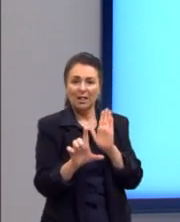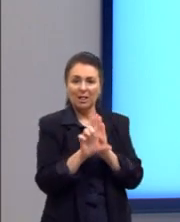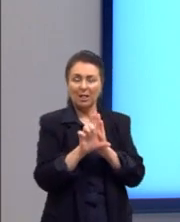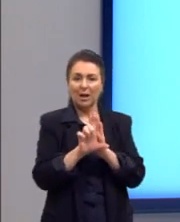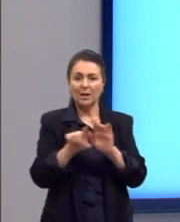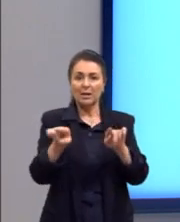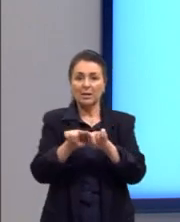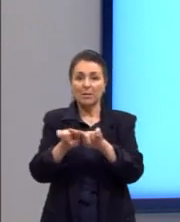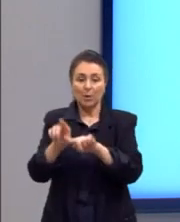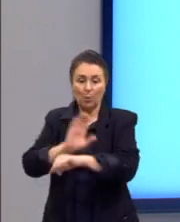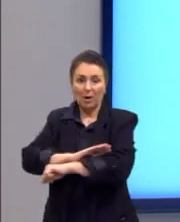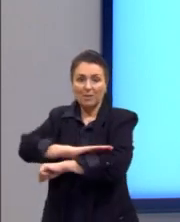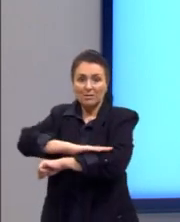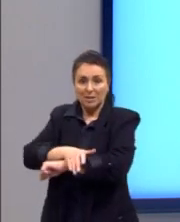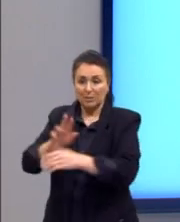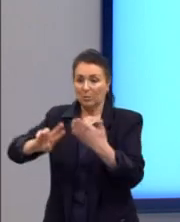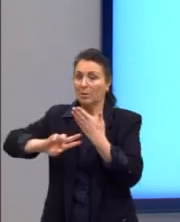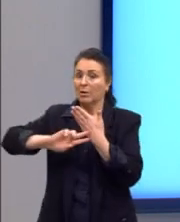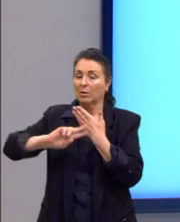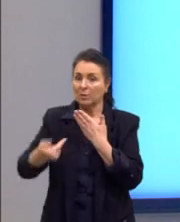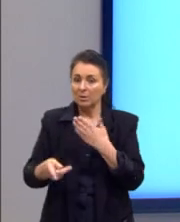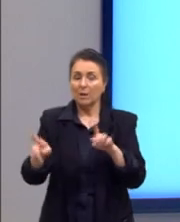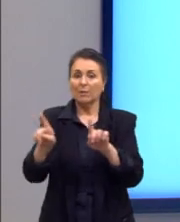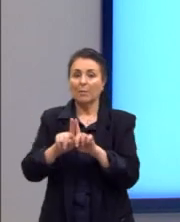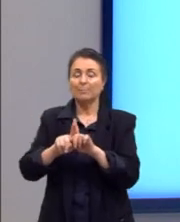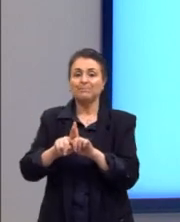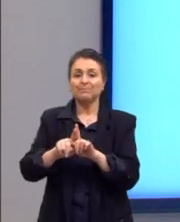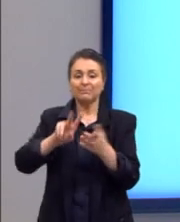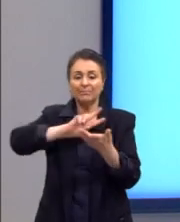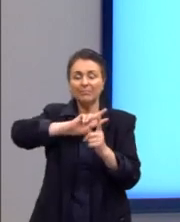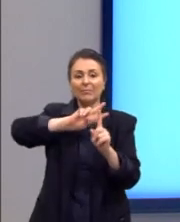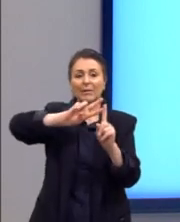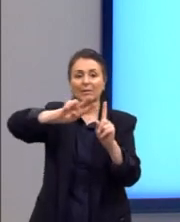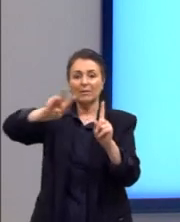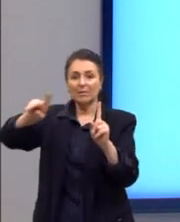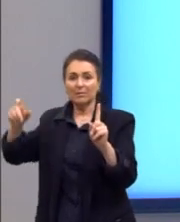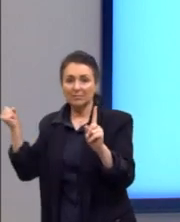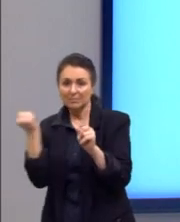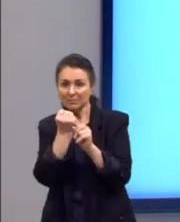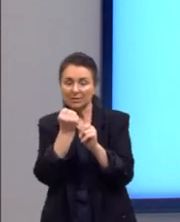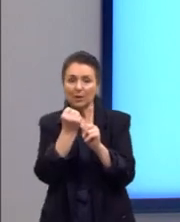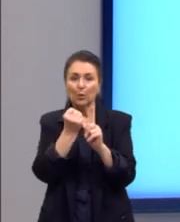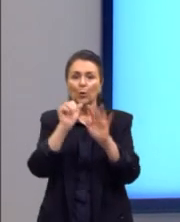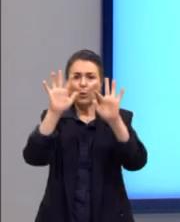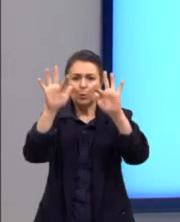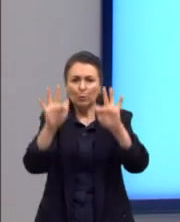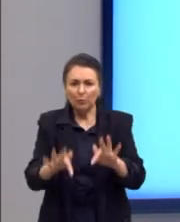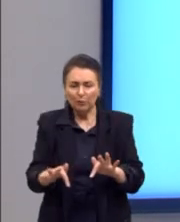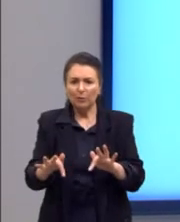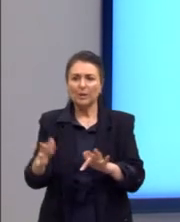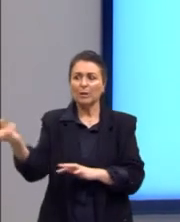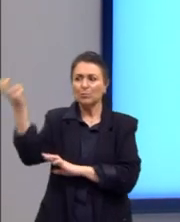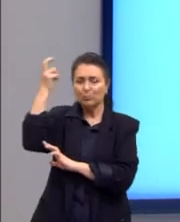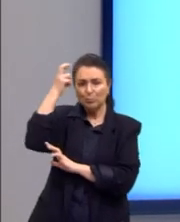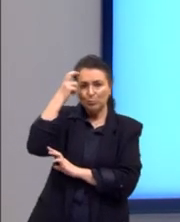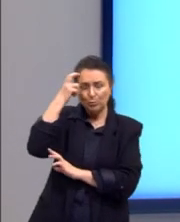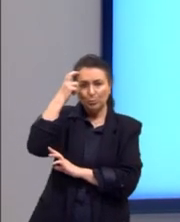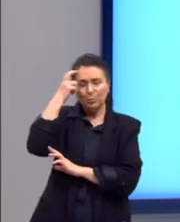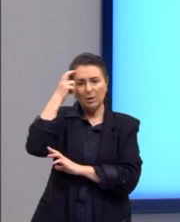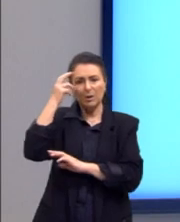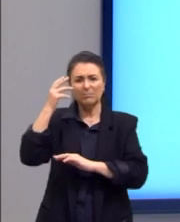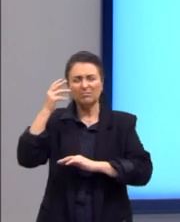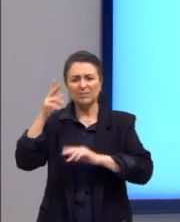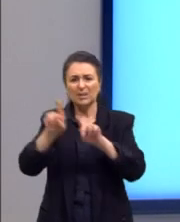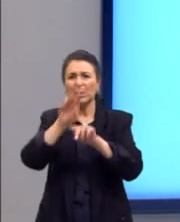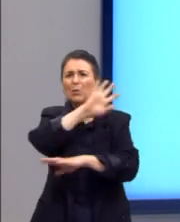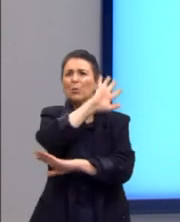consequências disso. E também o genocídio desses povos, o extermínio, a destruição das suas culturas, a destruição do meio